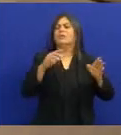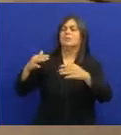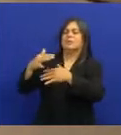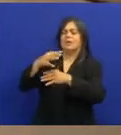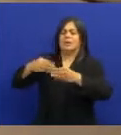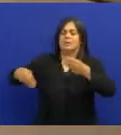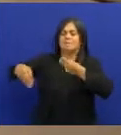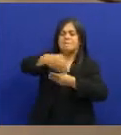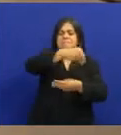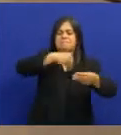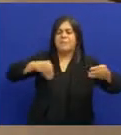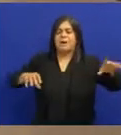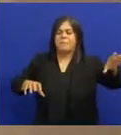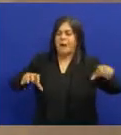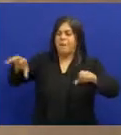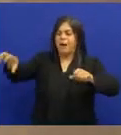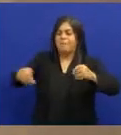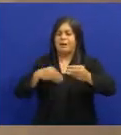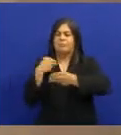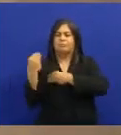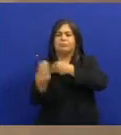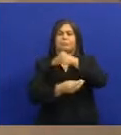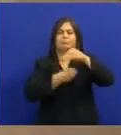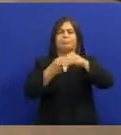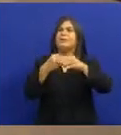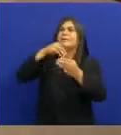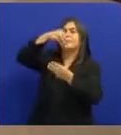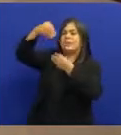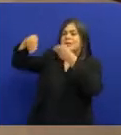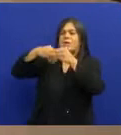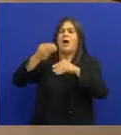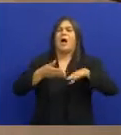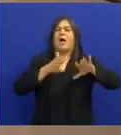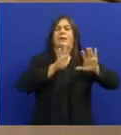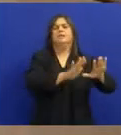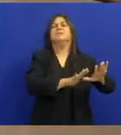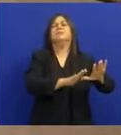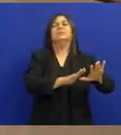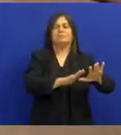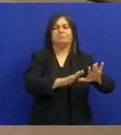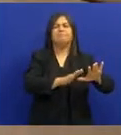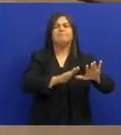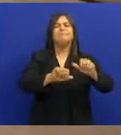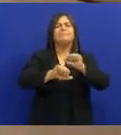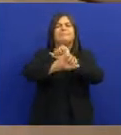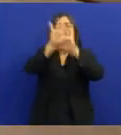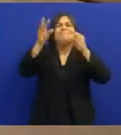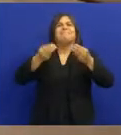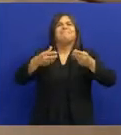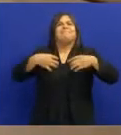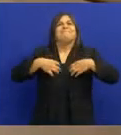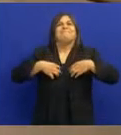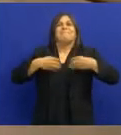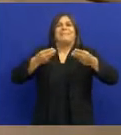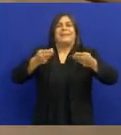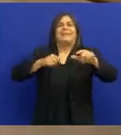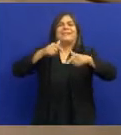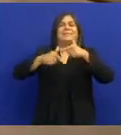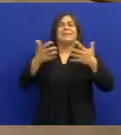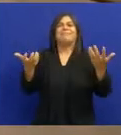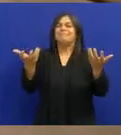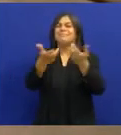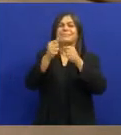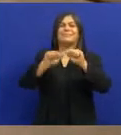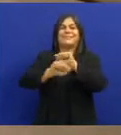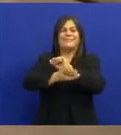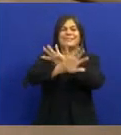A gente num determinado momento Tinha tanta Tão claro entusiasmo A respeito